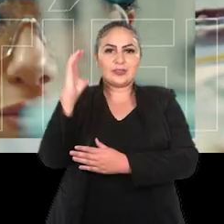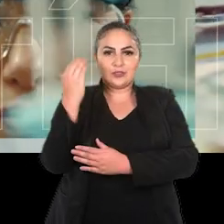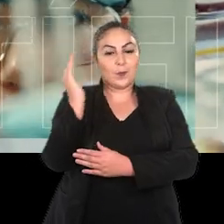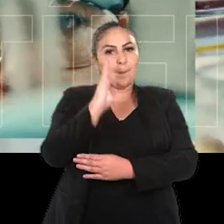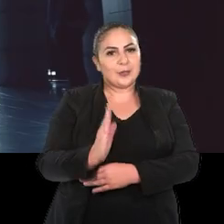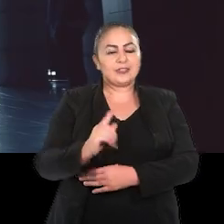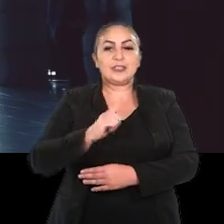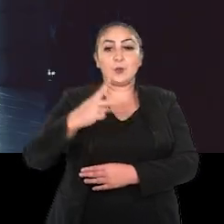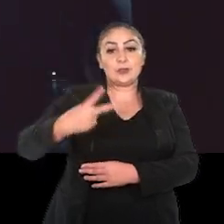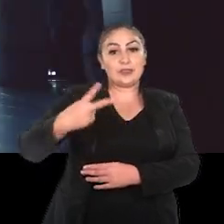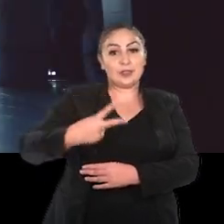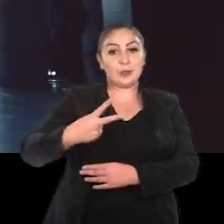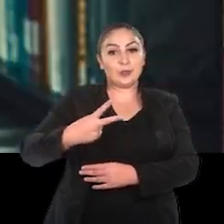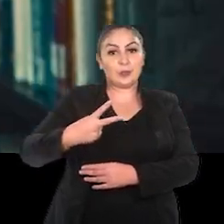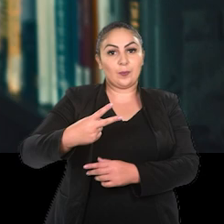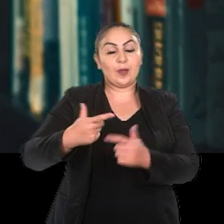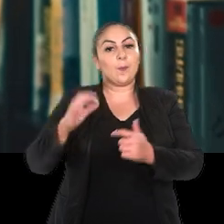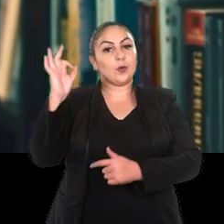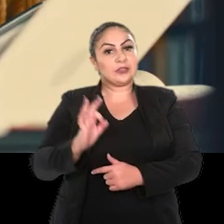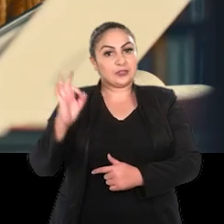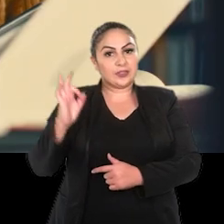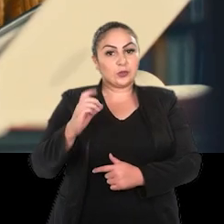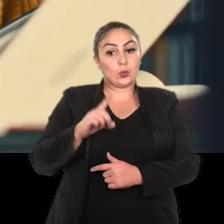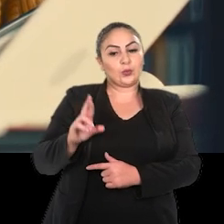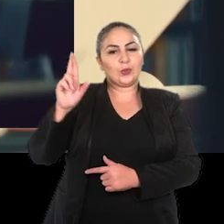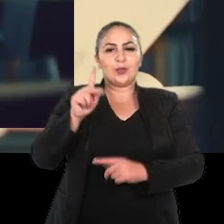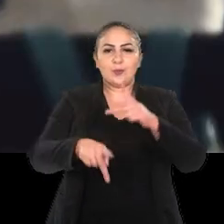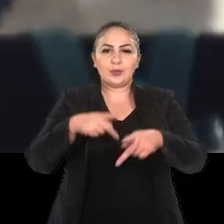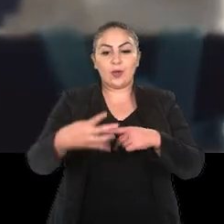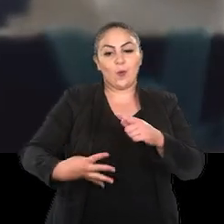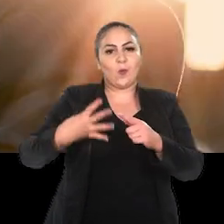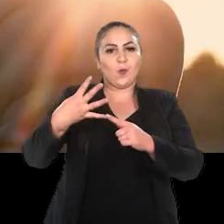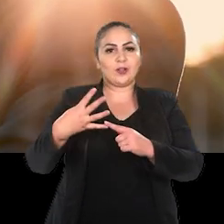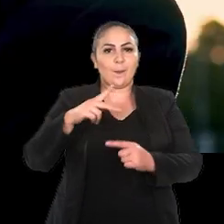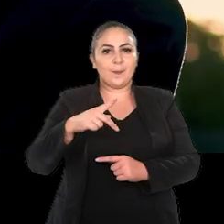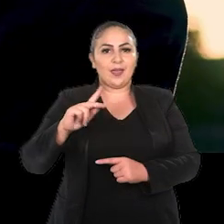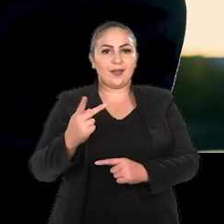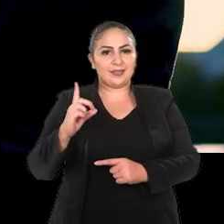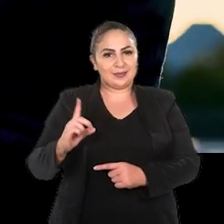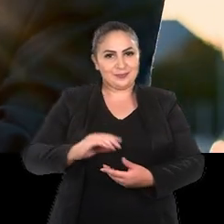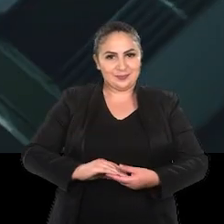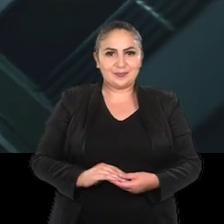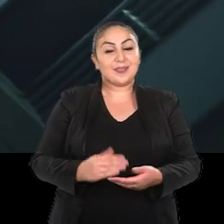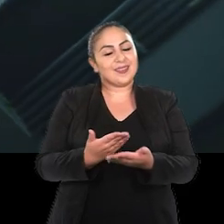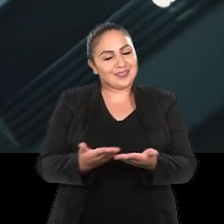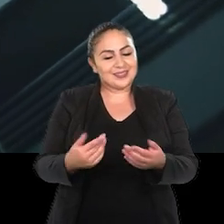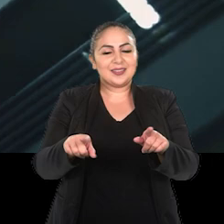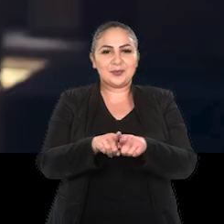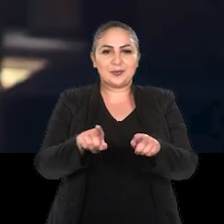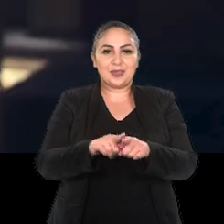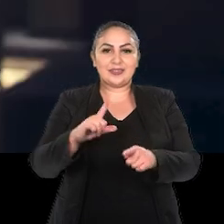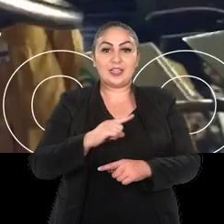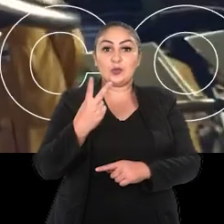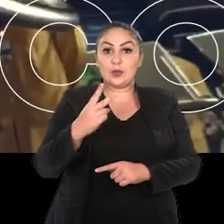Brasil, tem o segundo maior percentual de doutores na população. E o quarto em pós-doutorado. Aqui também